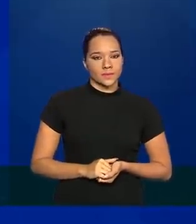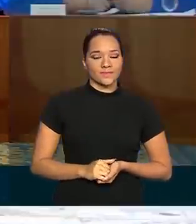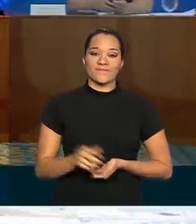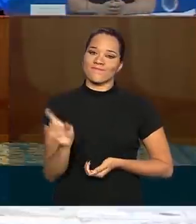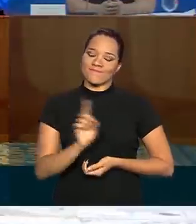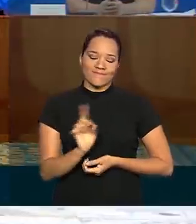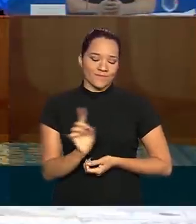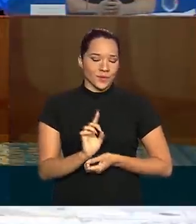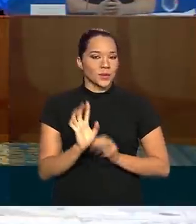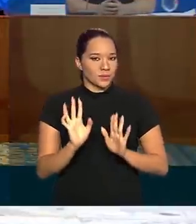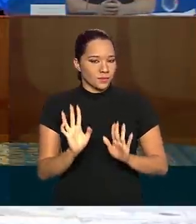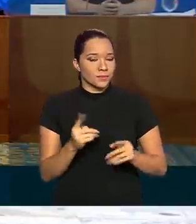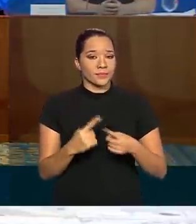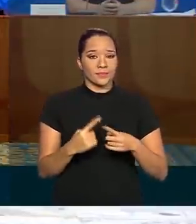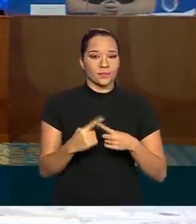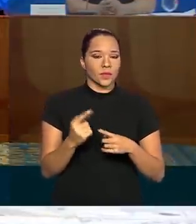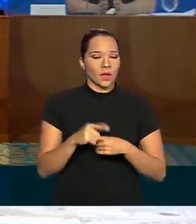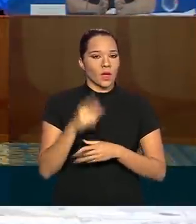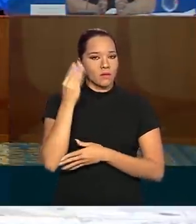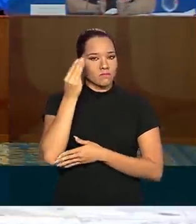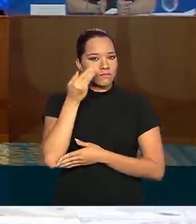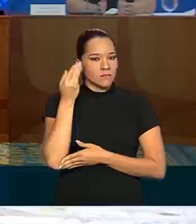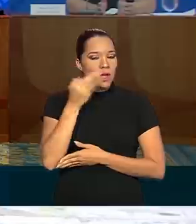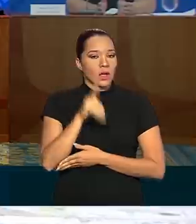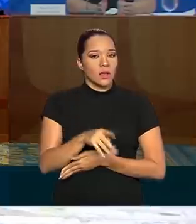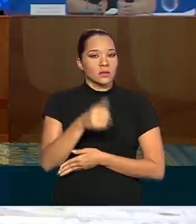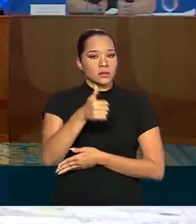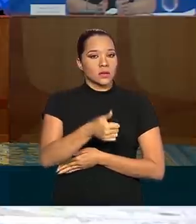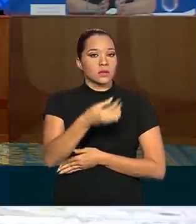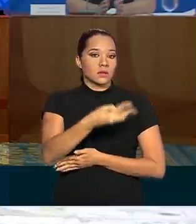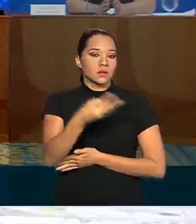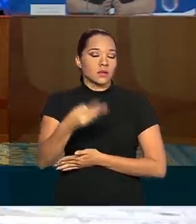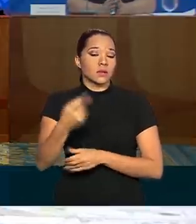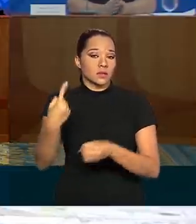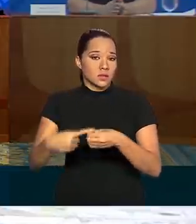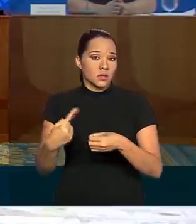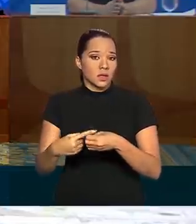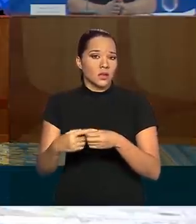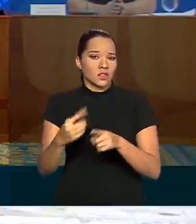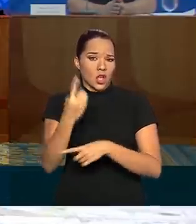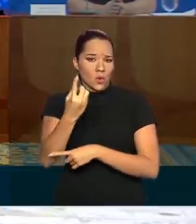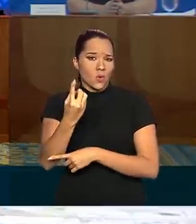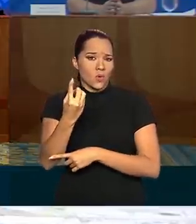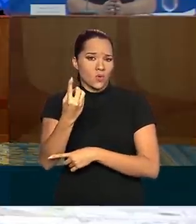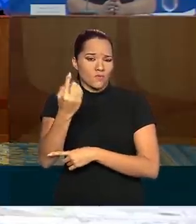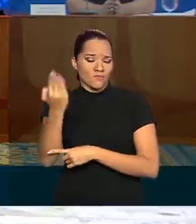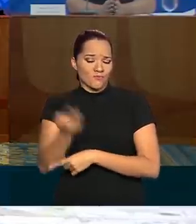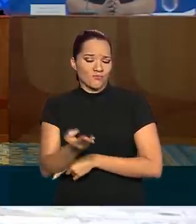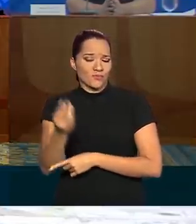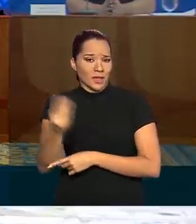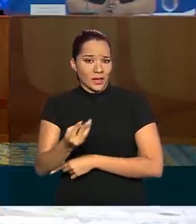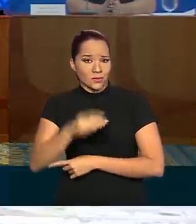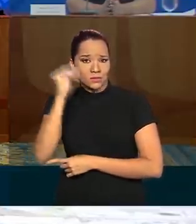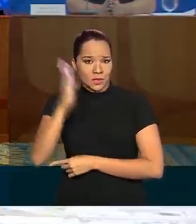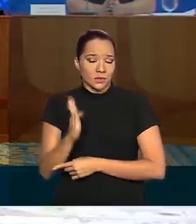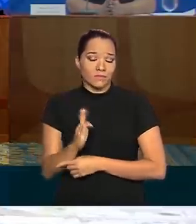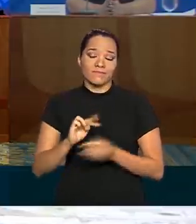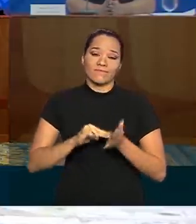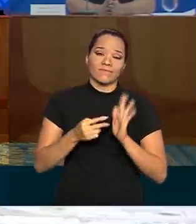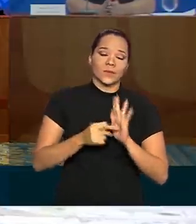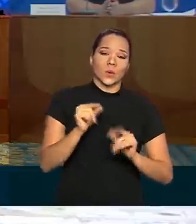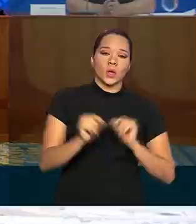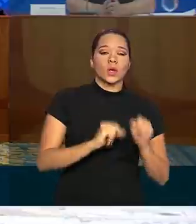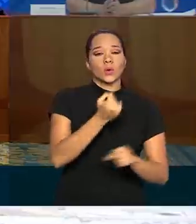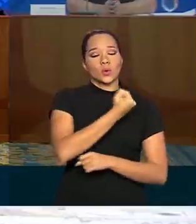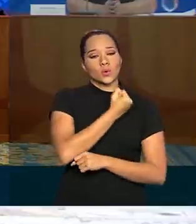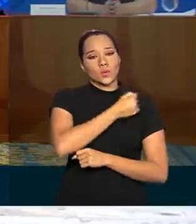Não necessariamente, porque a nossa amostra é de 133 cidades que representam um terço do Brasil. O que significa é que o